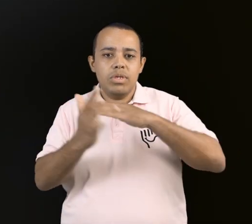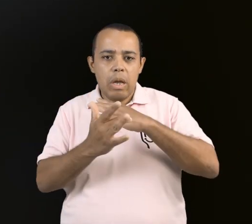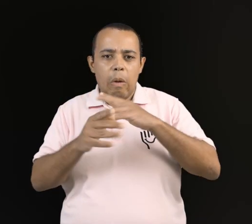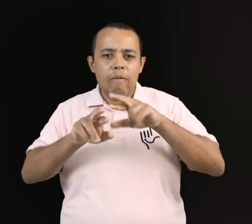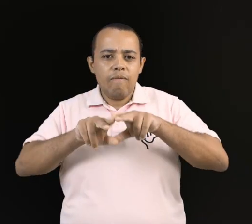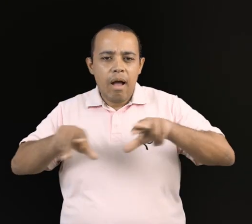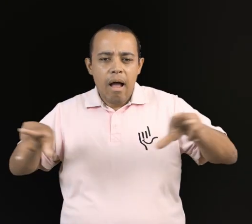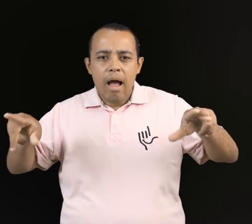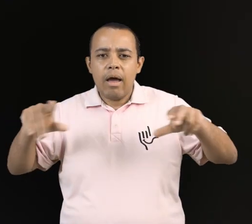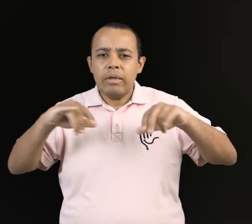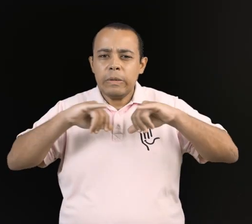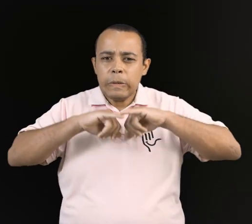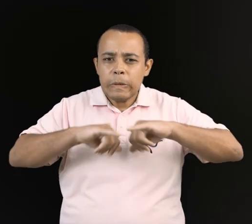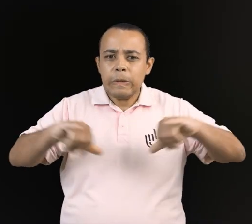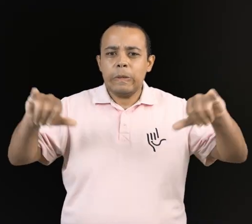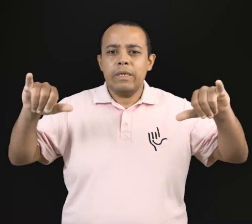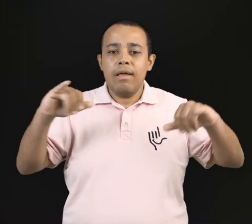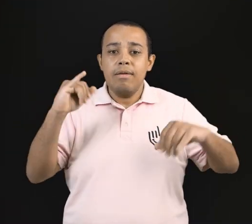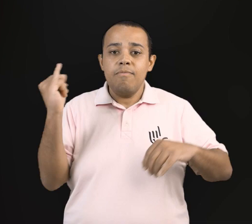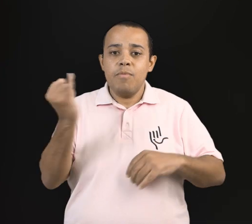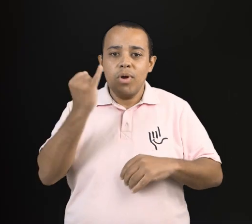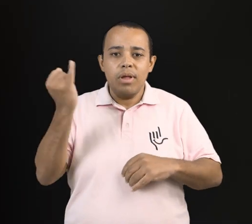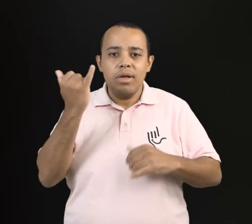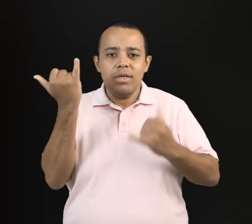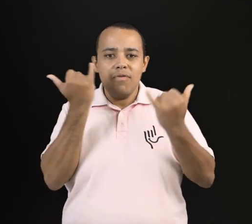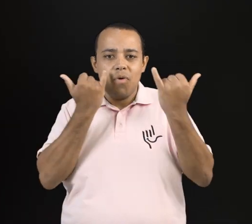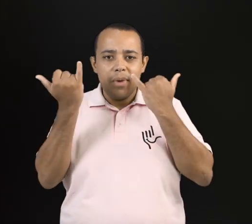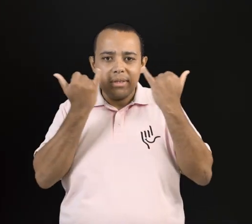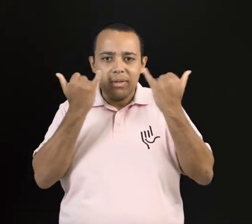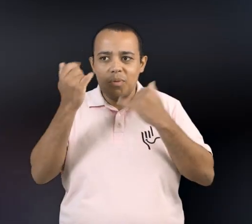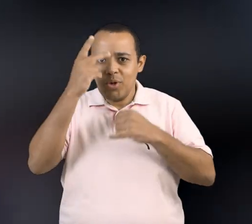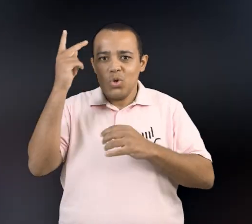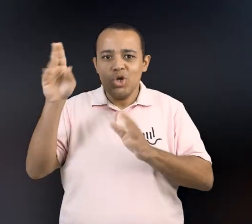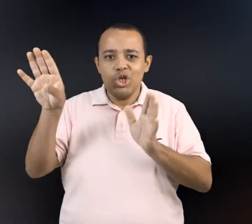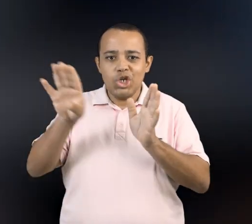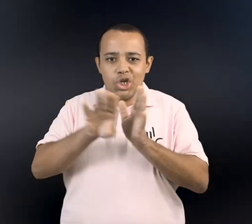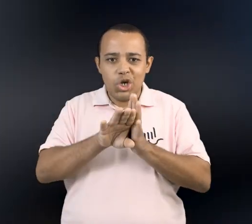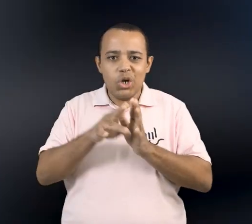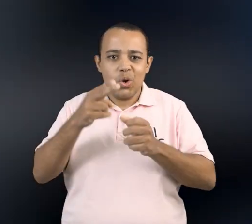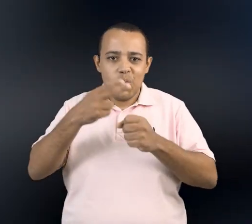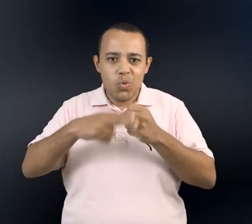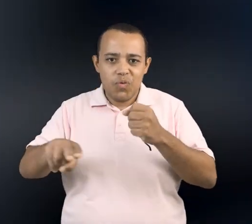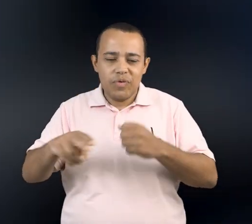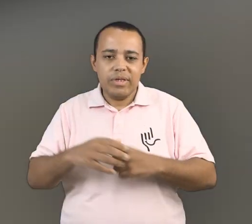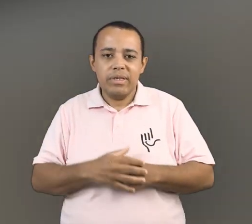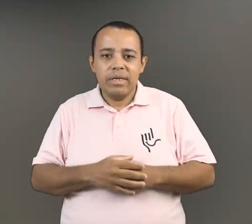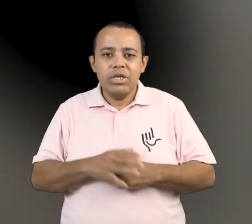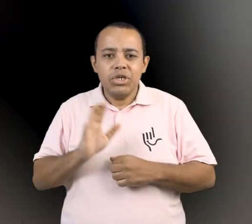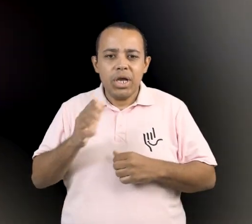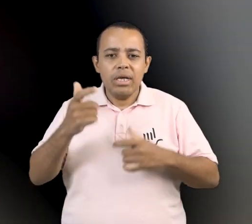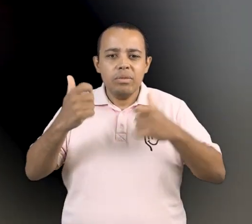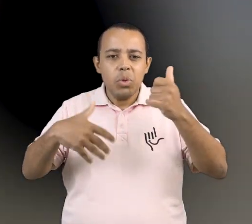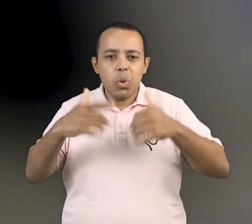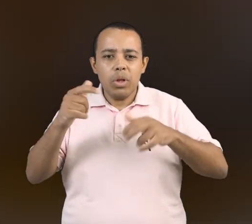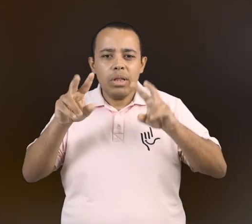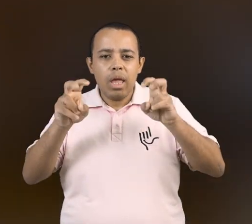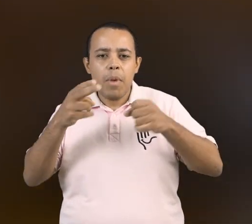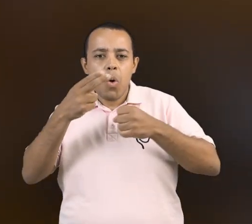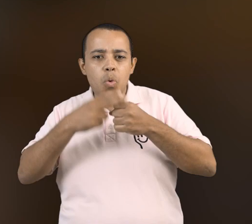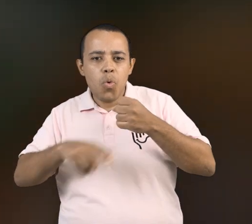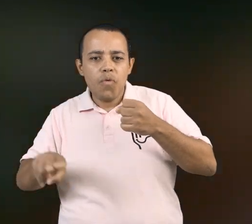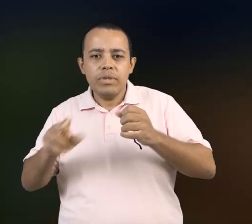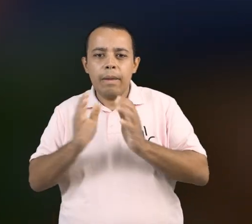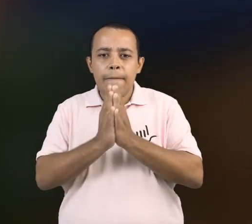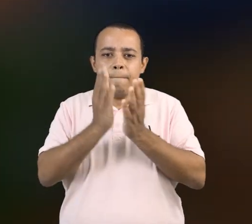série Conheça, com informações importantes para quem está chegando. Em sete edições, falamos sobre a UFIS, a biblioteca, o